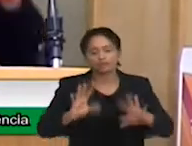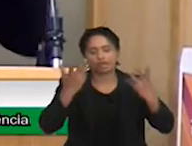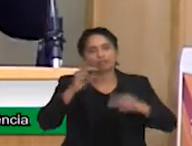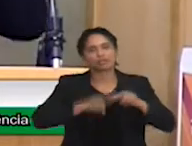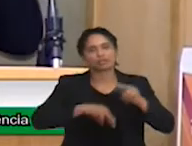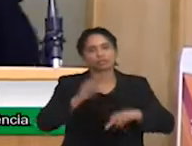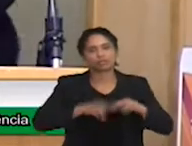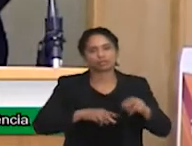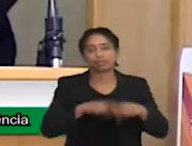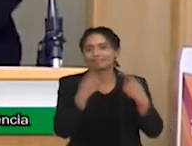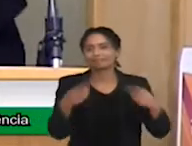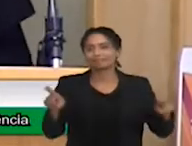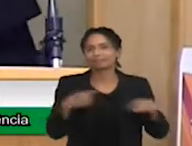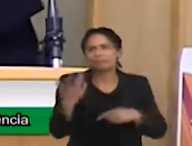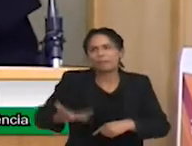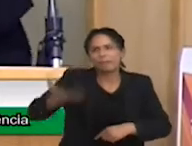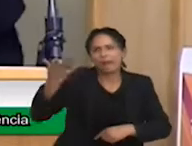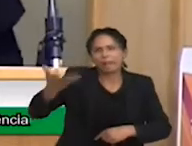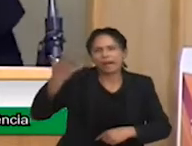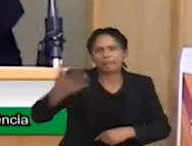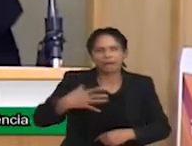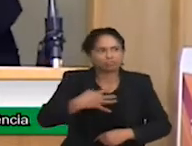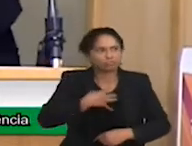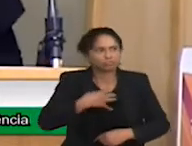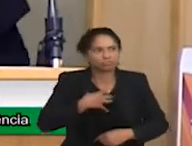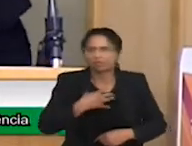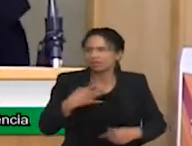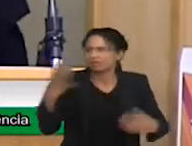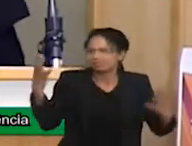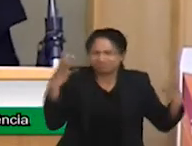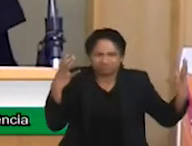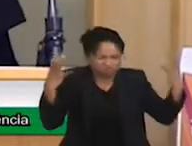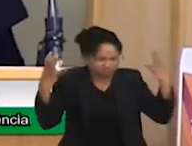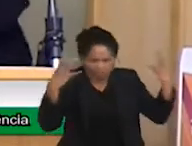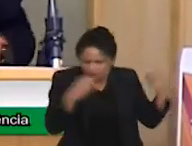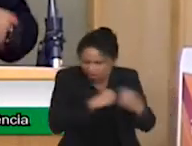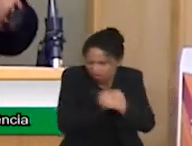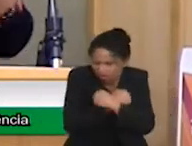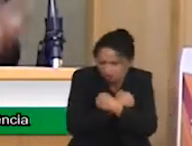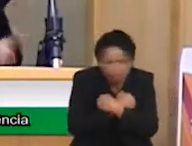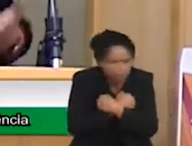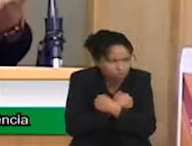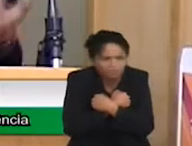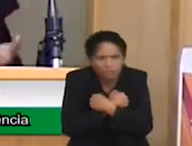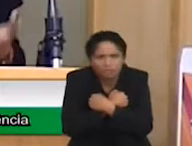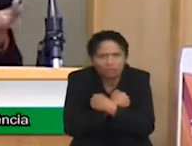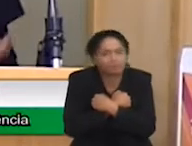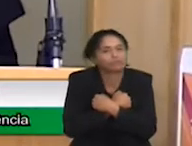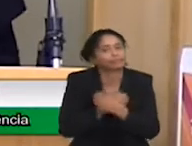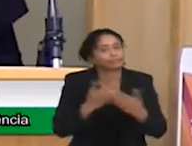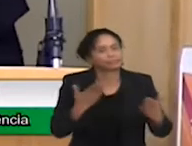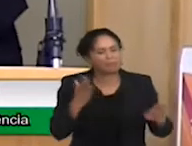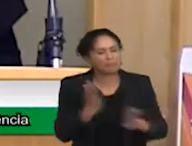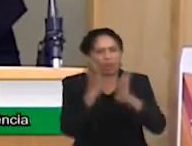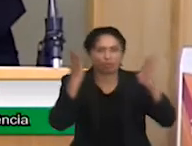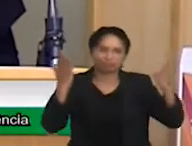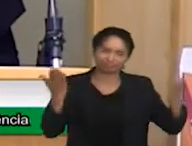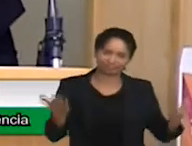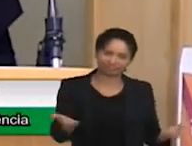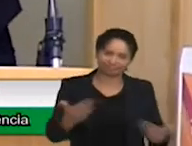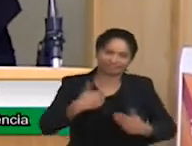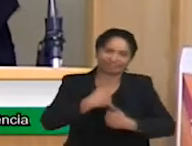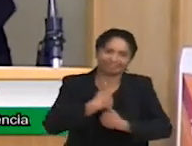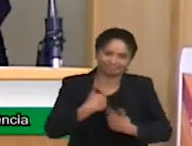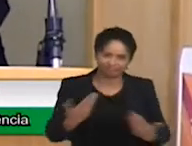A gente vai colocar um abafador, a gente vai abaixar a música, a gente vai reabilitar para ele um dia conseguir ficar naquela festa junina,